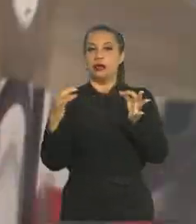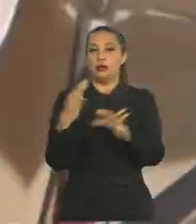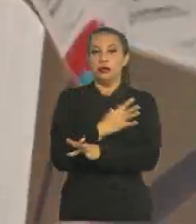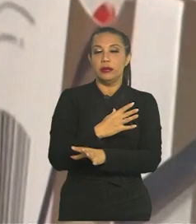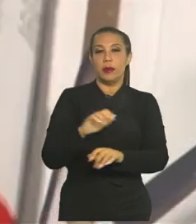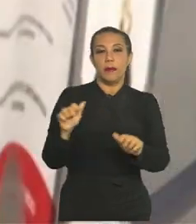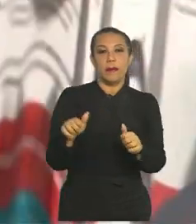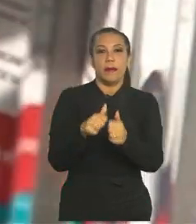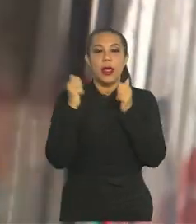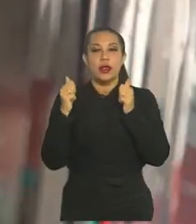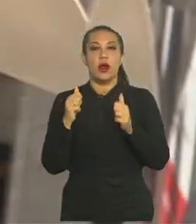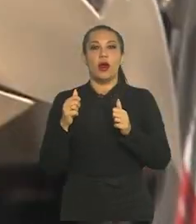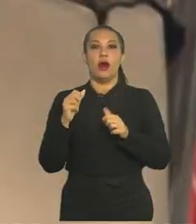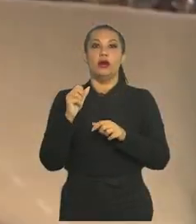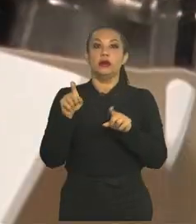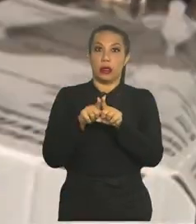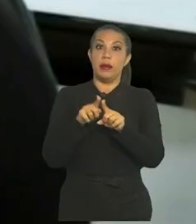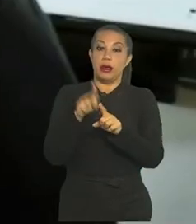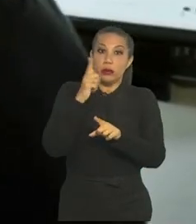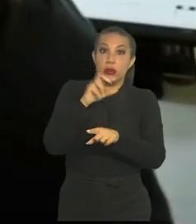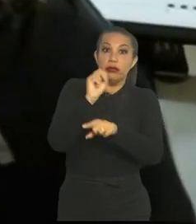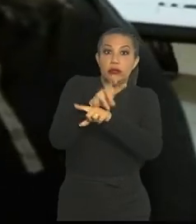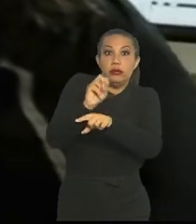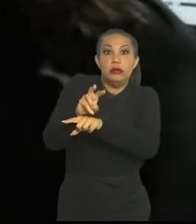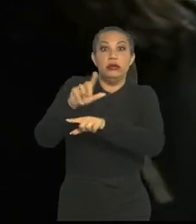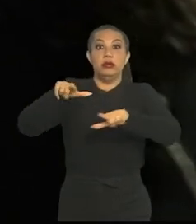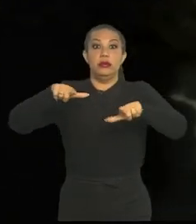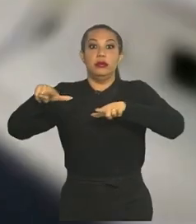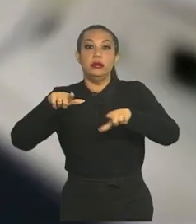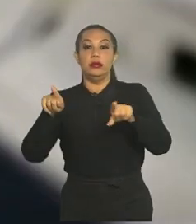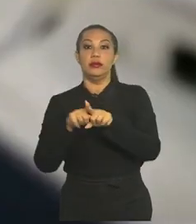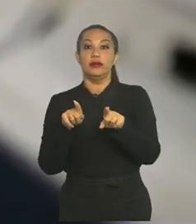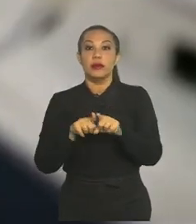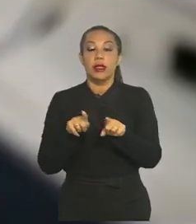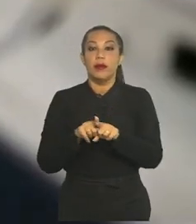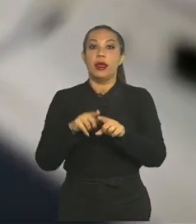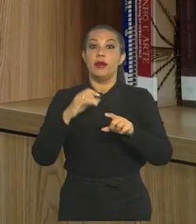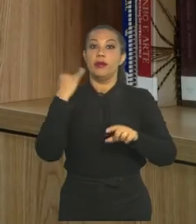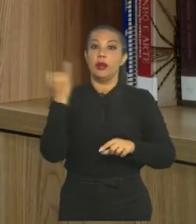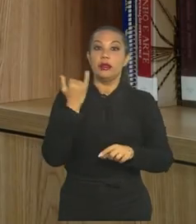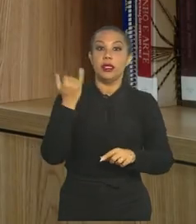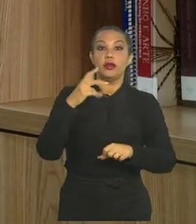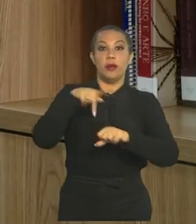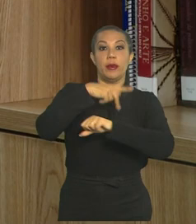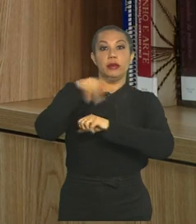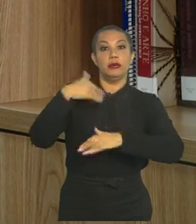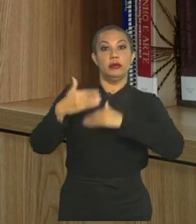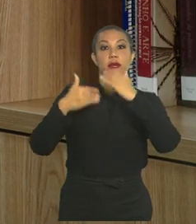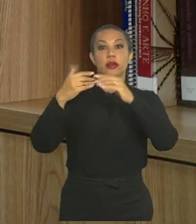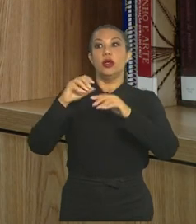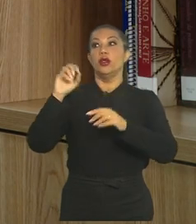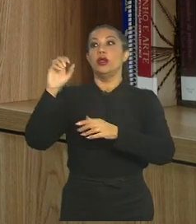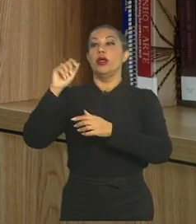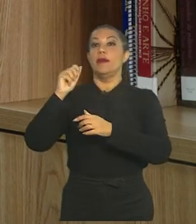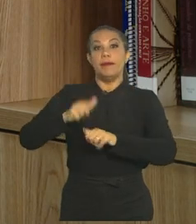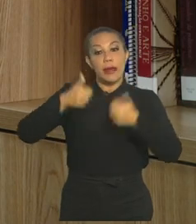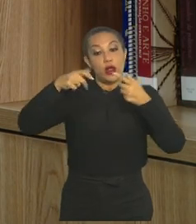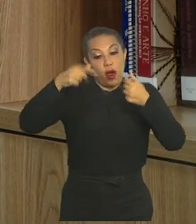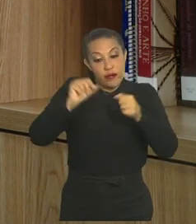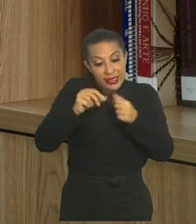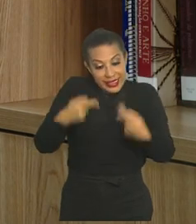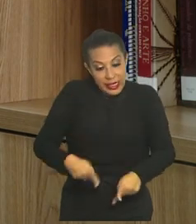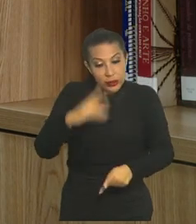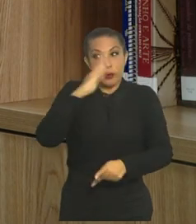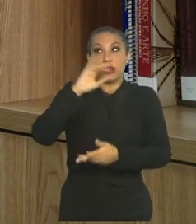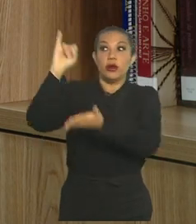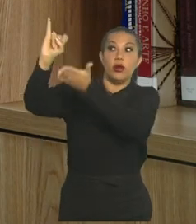Muito melhor você estar gerando emprego aqui, você estar gerando divisas para o país do que estar importando produtos que